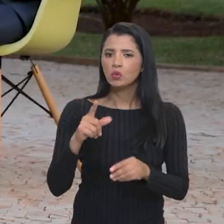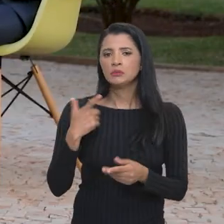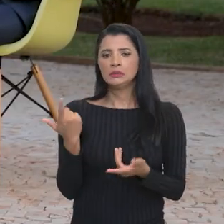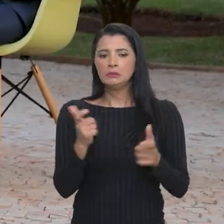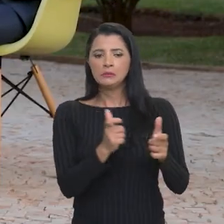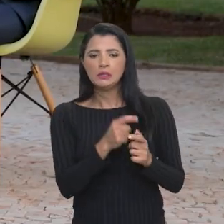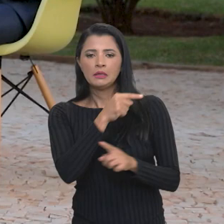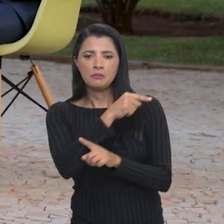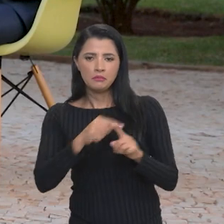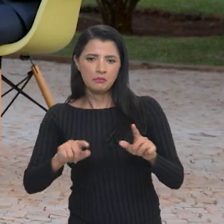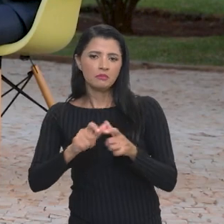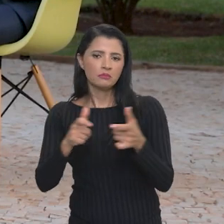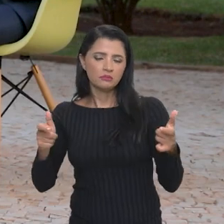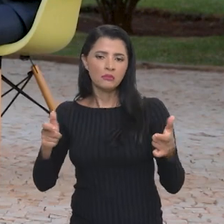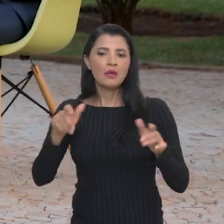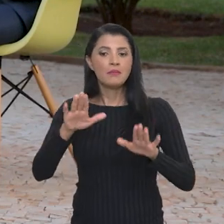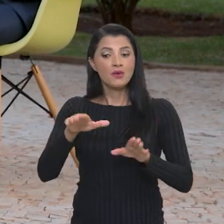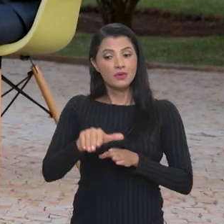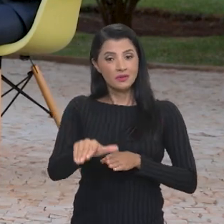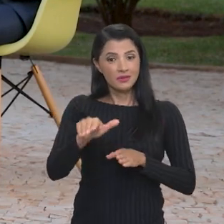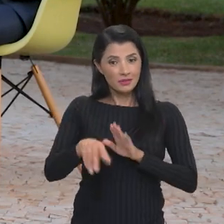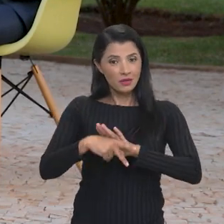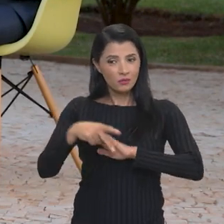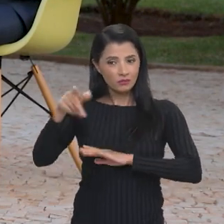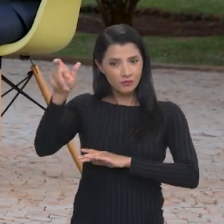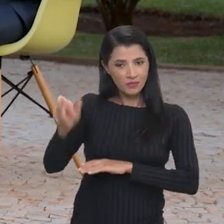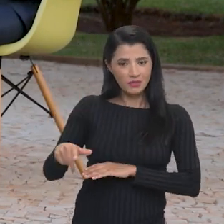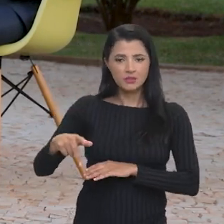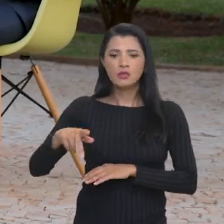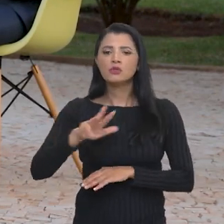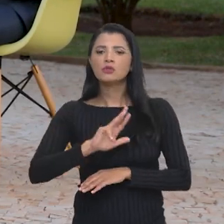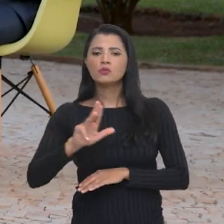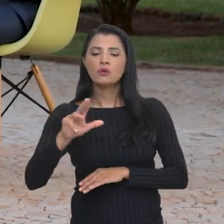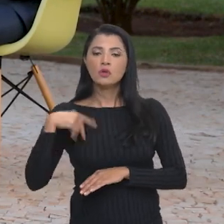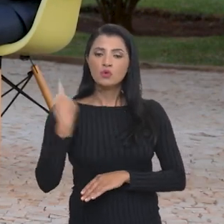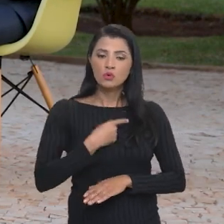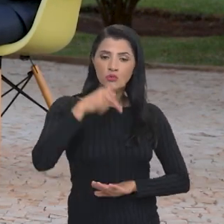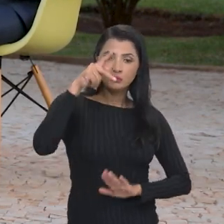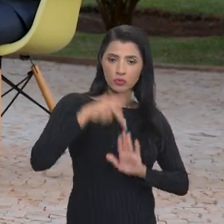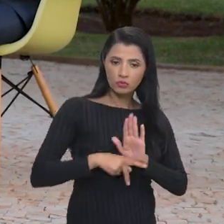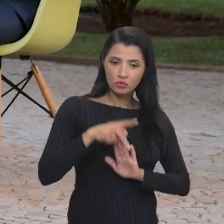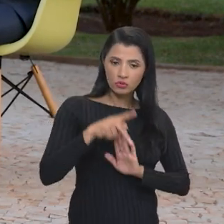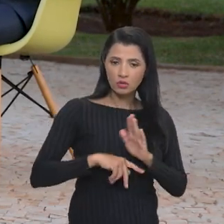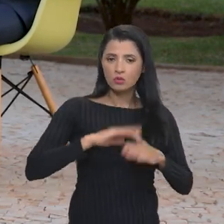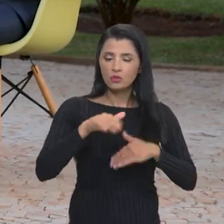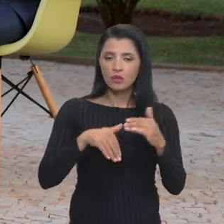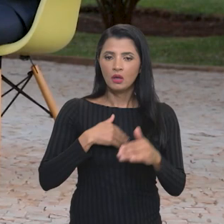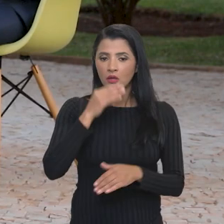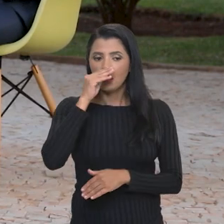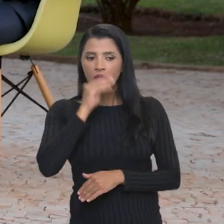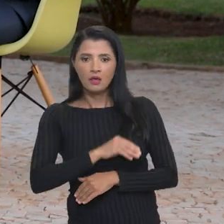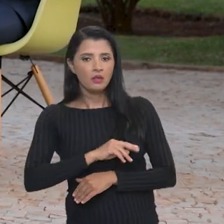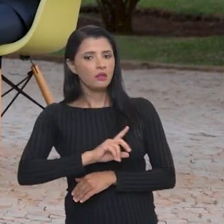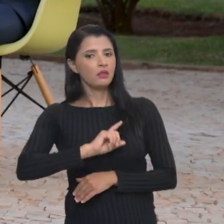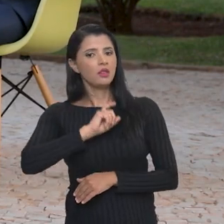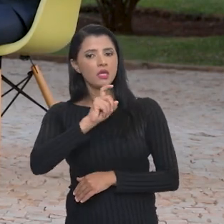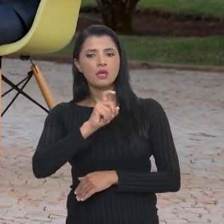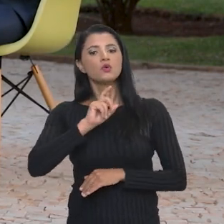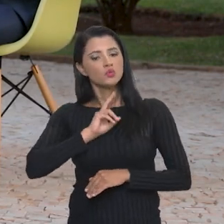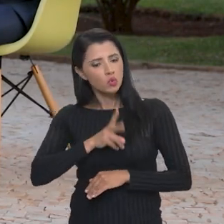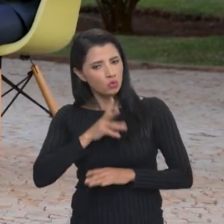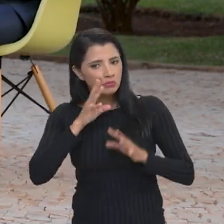orientação do presidente Lula é que o nosso projeto de desenvolvimento é que ninguém fique para trás. Então nós vamos cuidar das informações, vamos